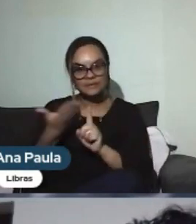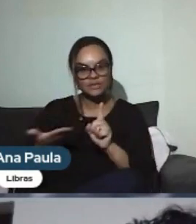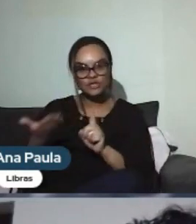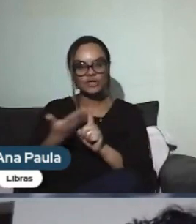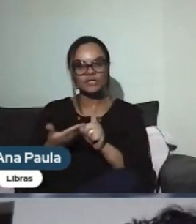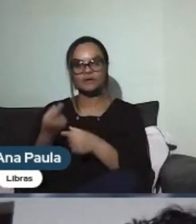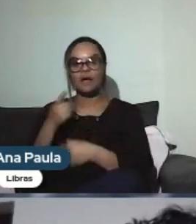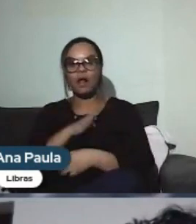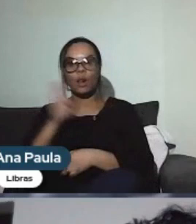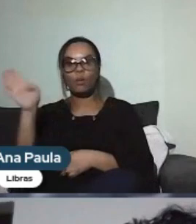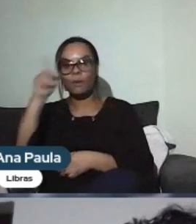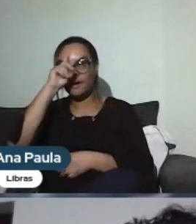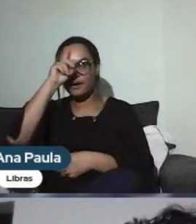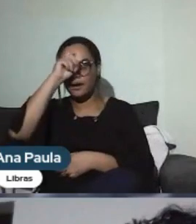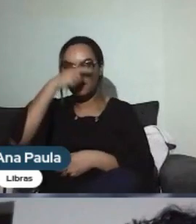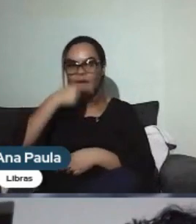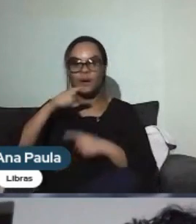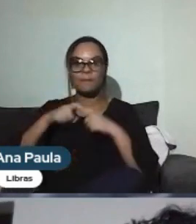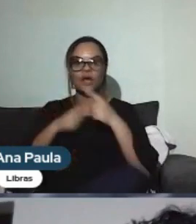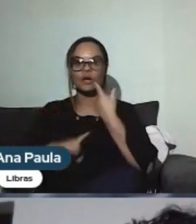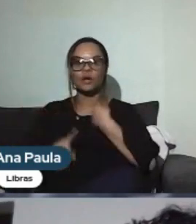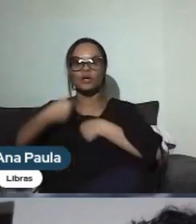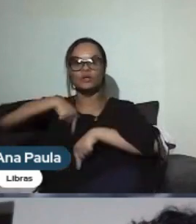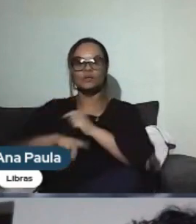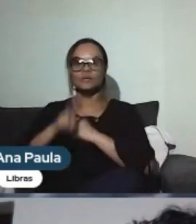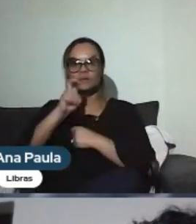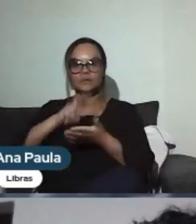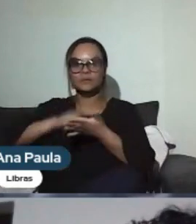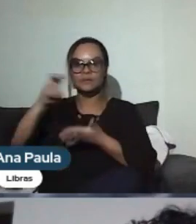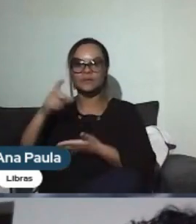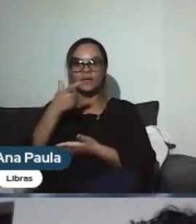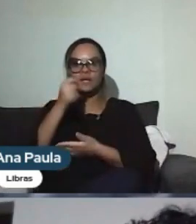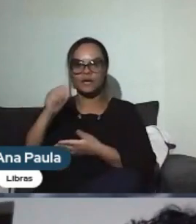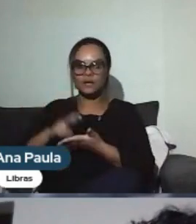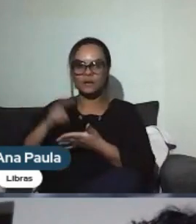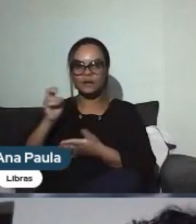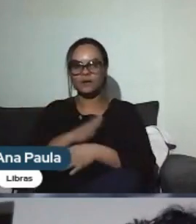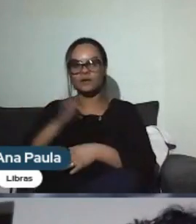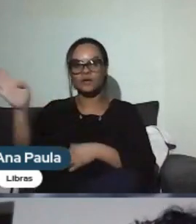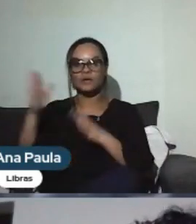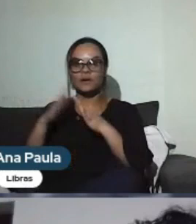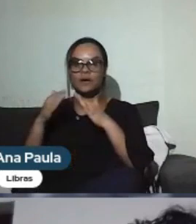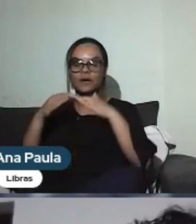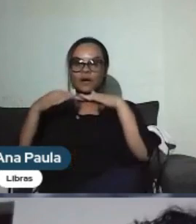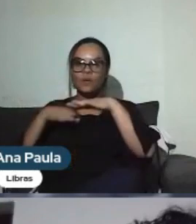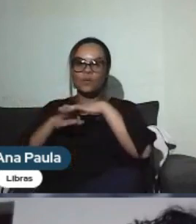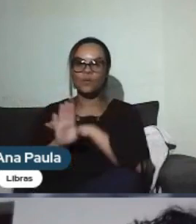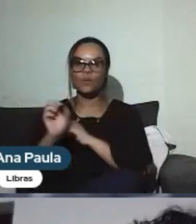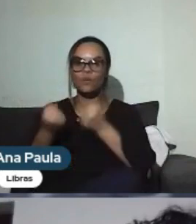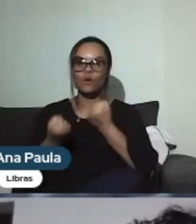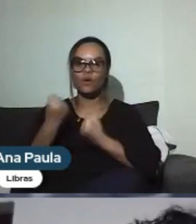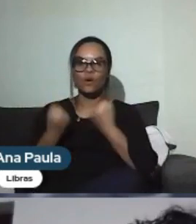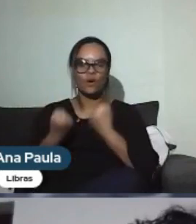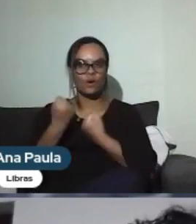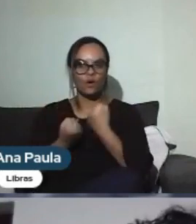Hemodialus cinco da manhã, saía dez da Hemodialus, ia pra casa, guardava o carro, pegava